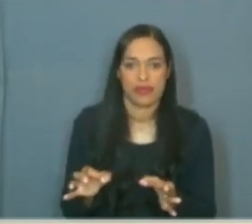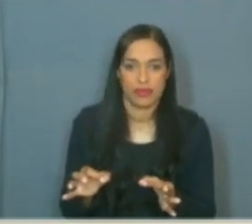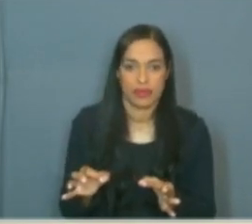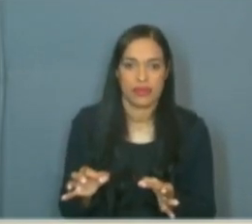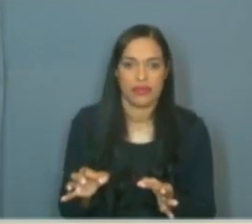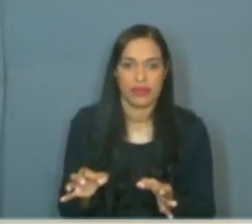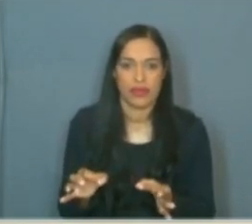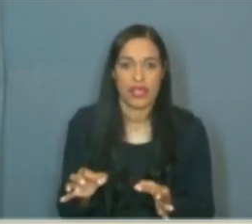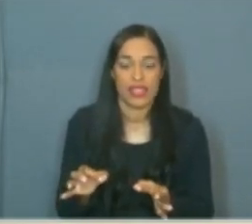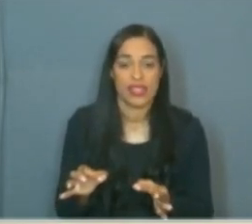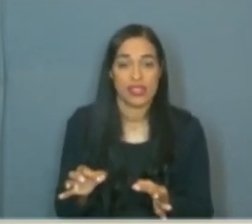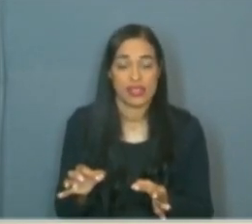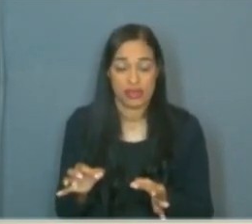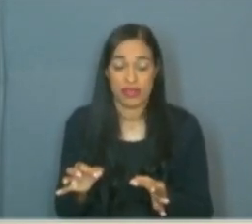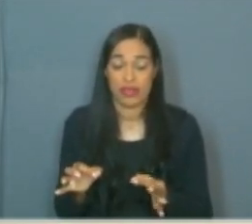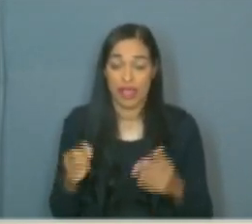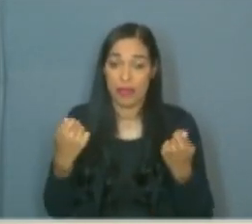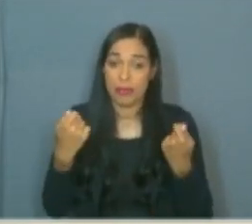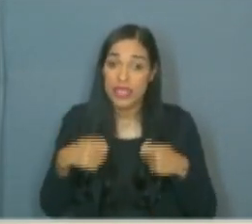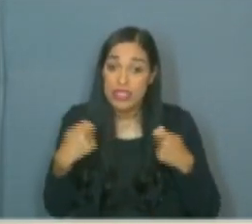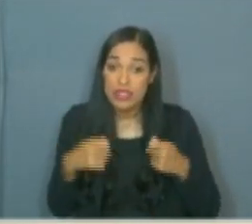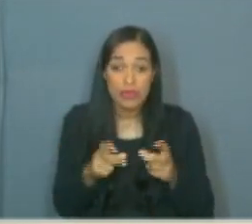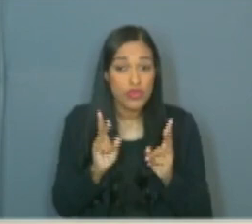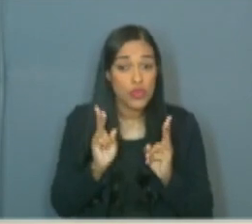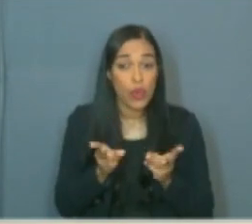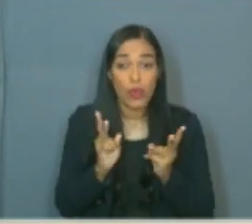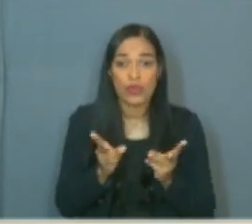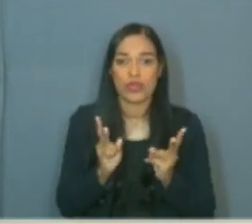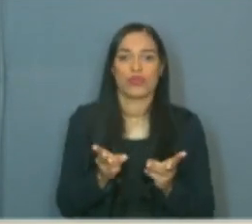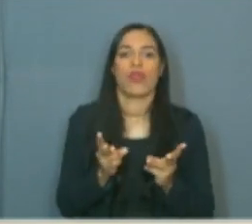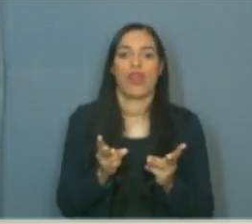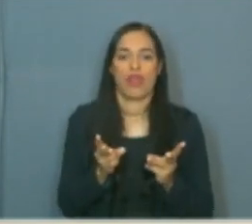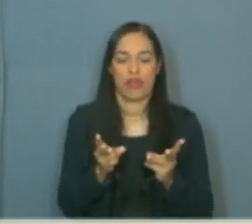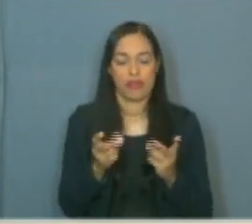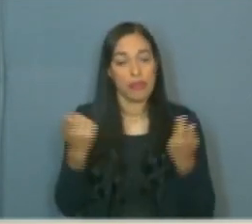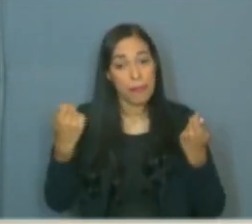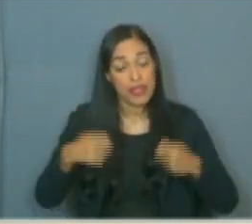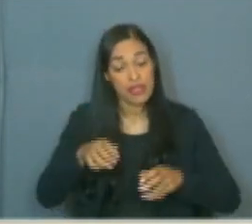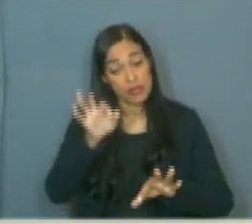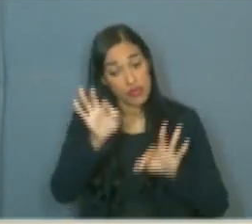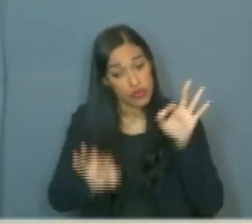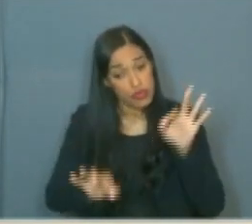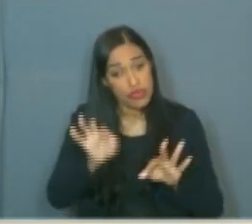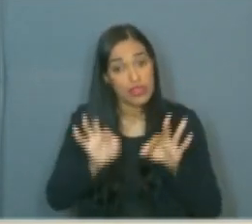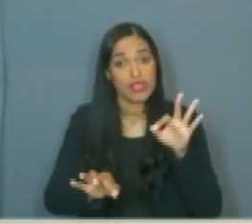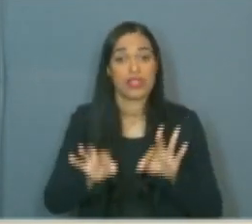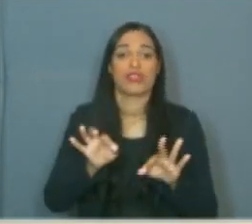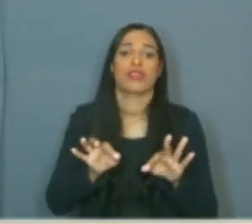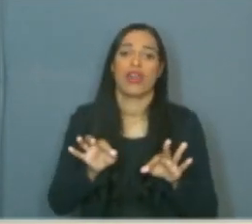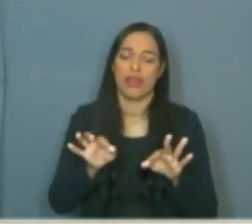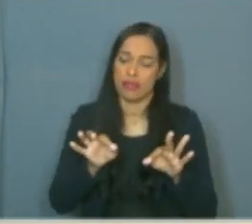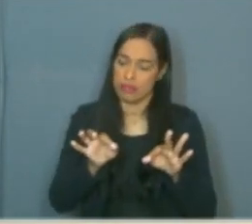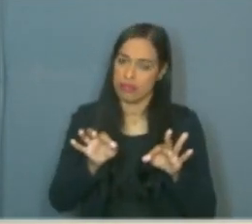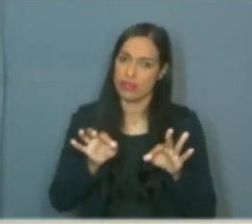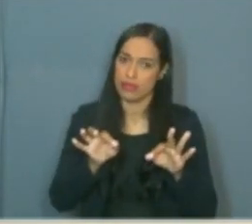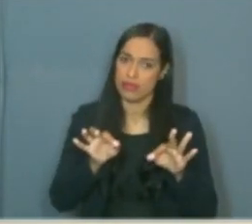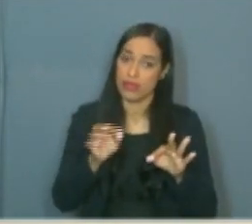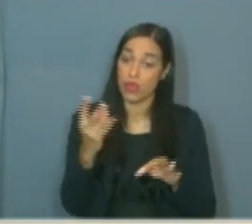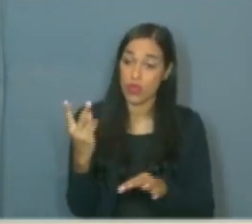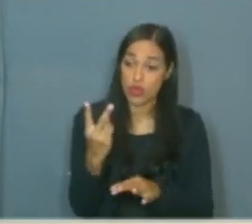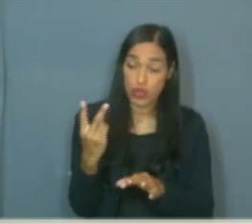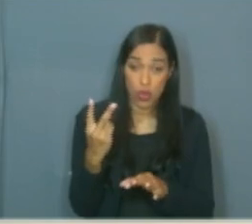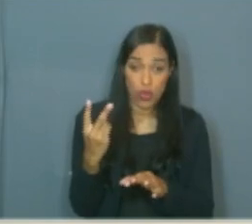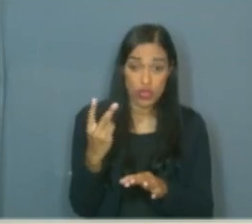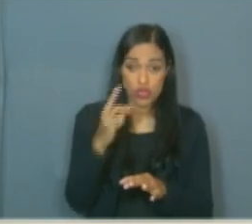assassinos de Marielle Franco. É necessário que se faça justiça e é necessário, antes de tudo, que os seus mandantes sejam